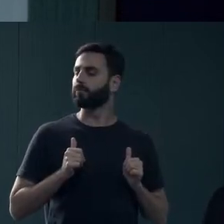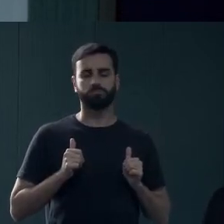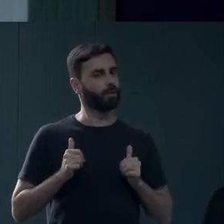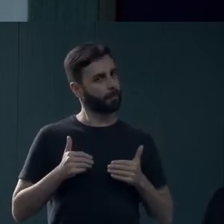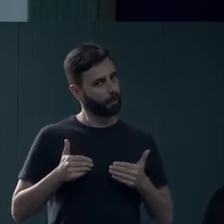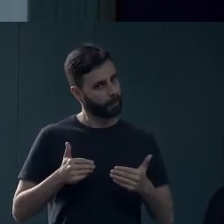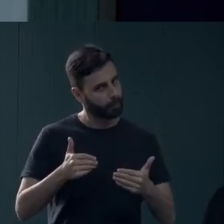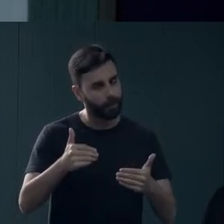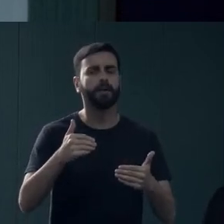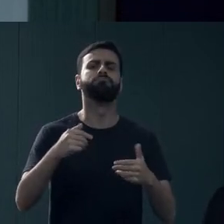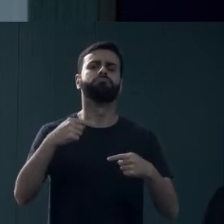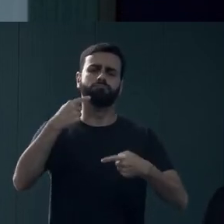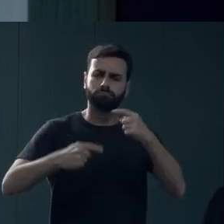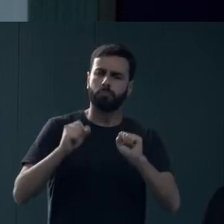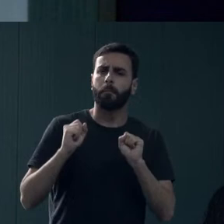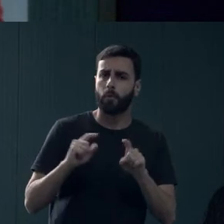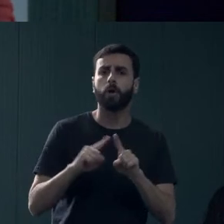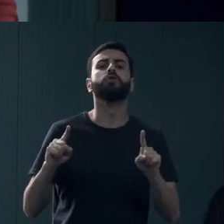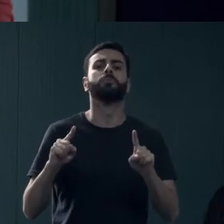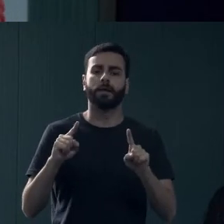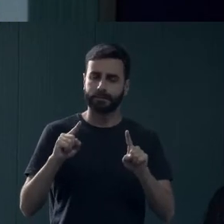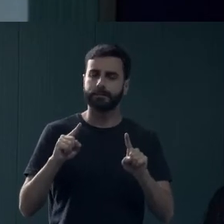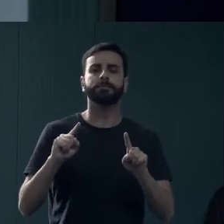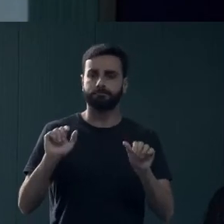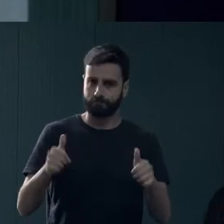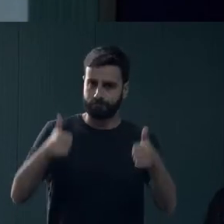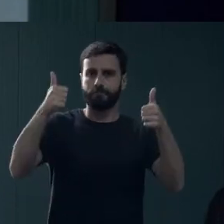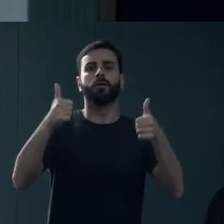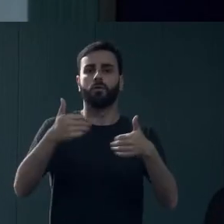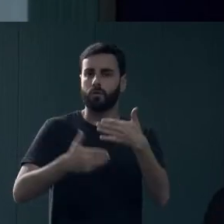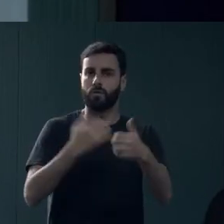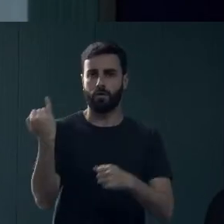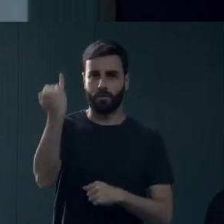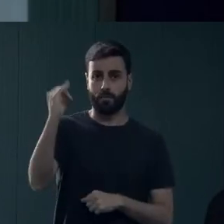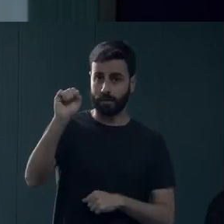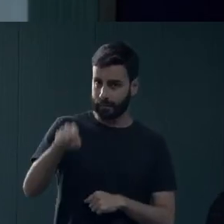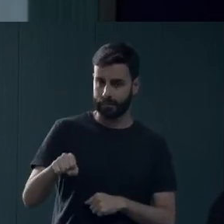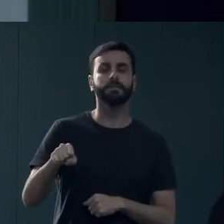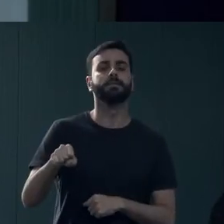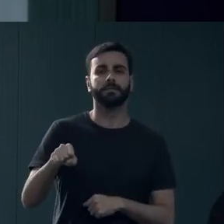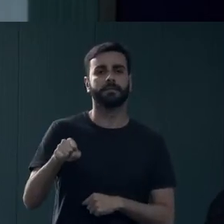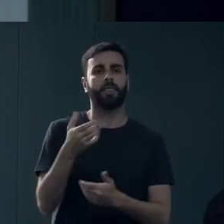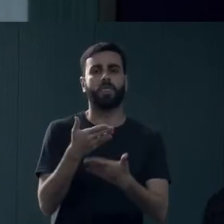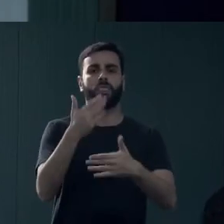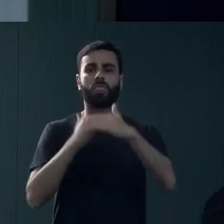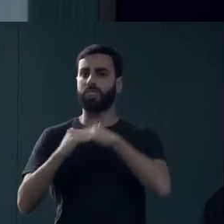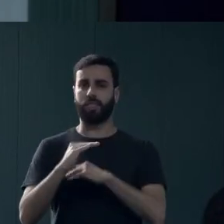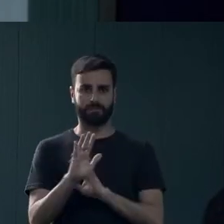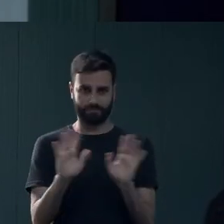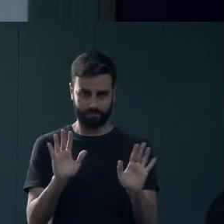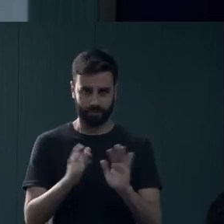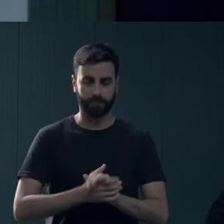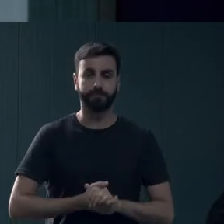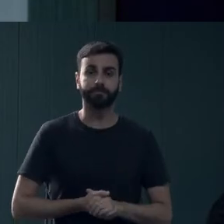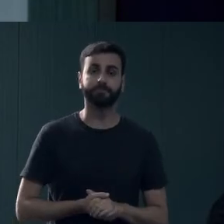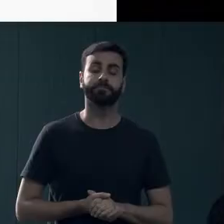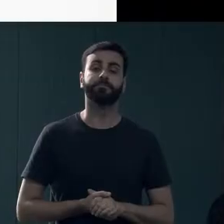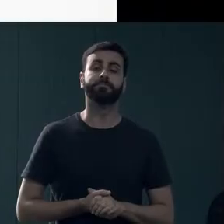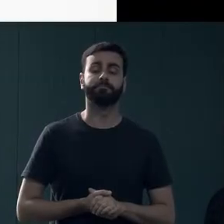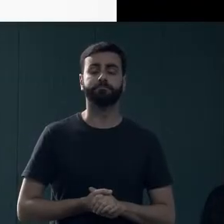debater, vamos escutar sugestões, mas isso tem que avançar. Isso é um caminho sem volta. E, inicialmente,